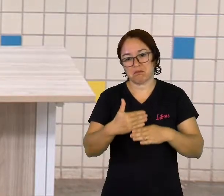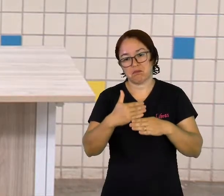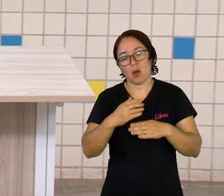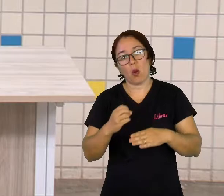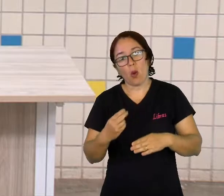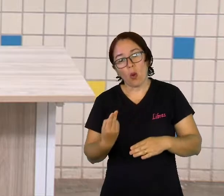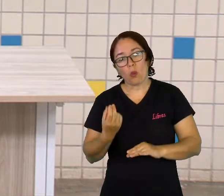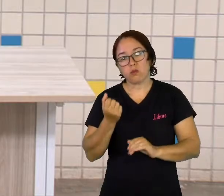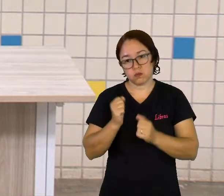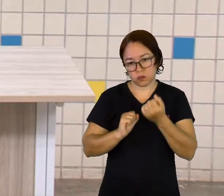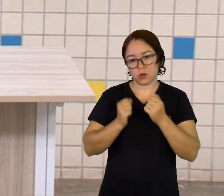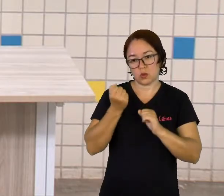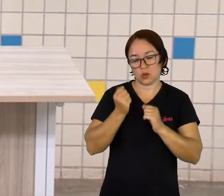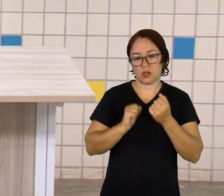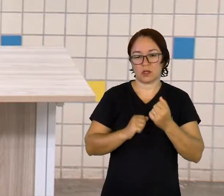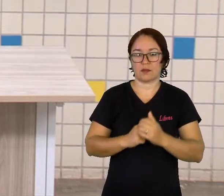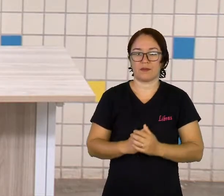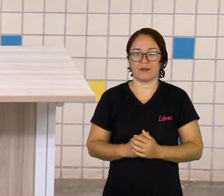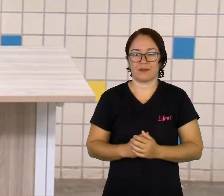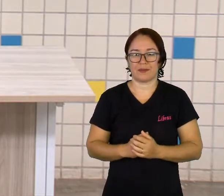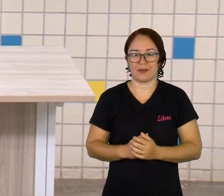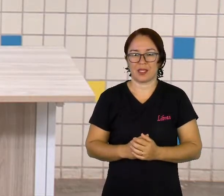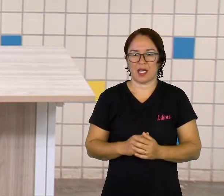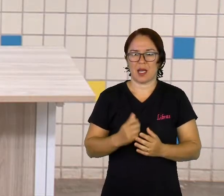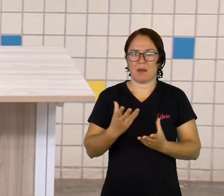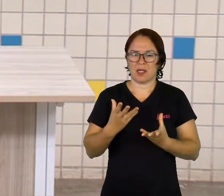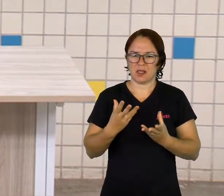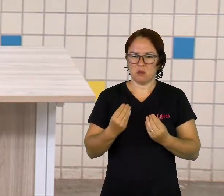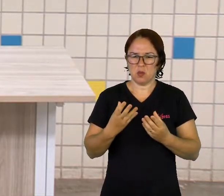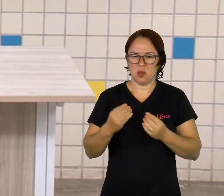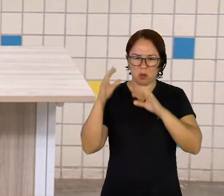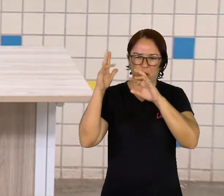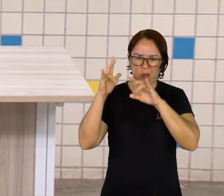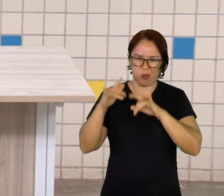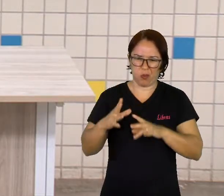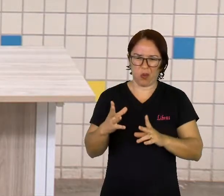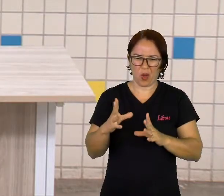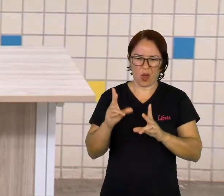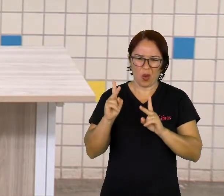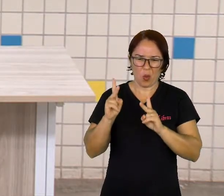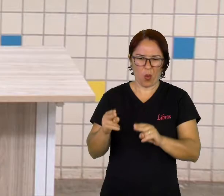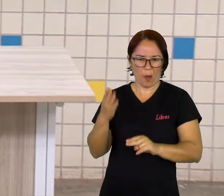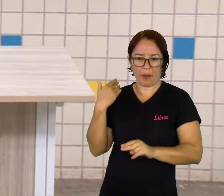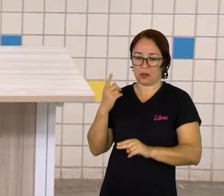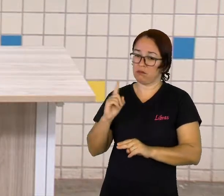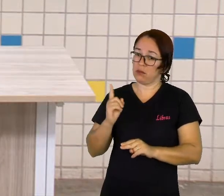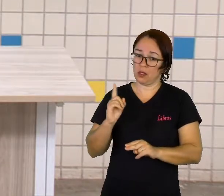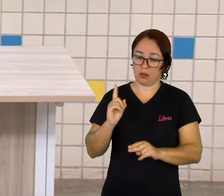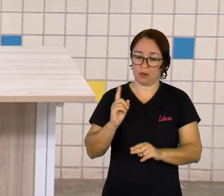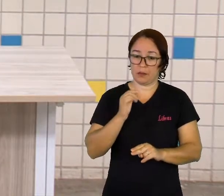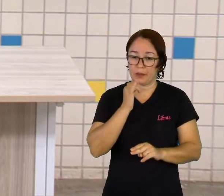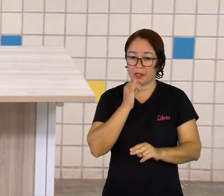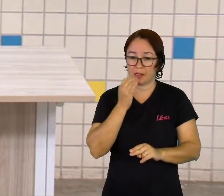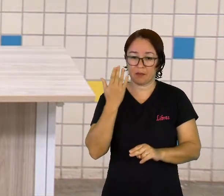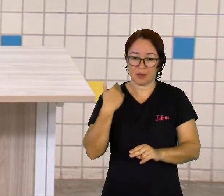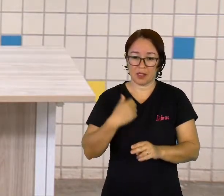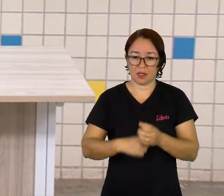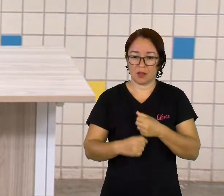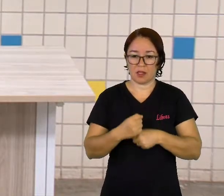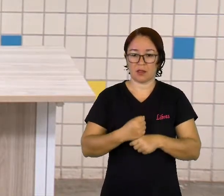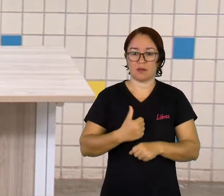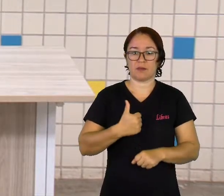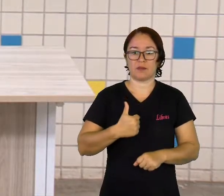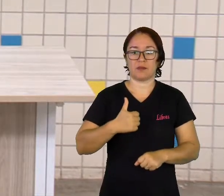Só que não mais na mesma proporção de antes, porque a partir da década de 80, do ano de 1980,